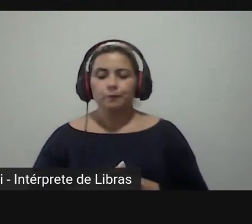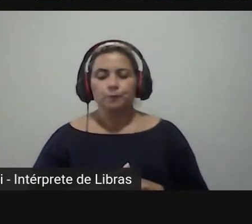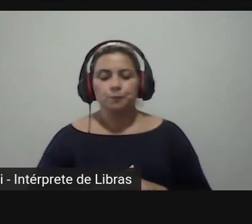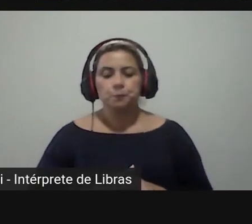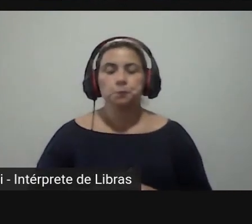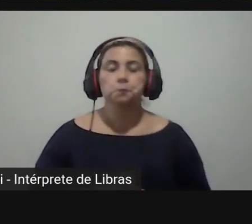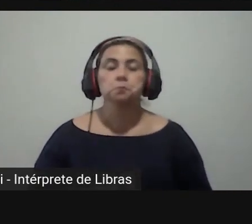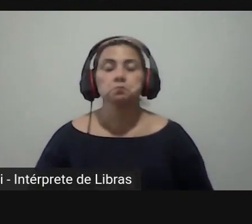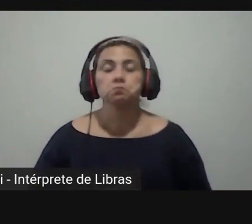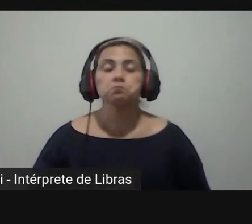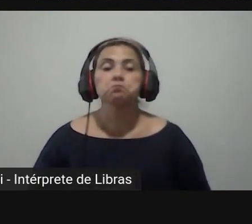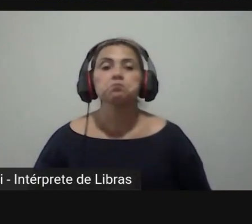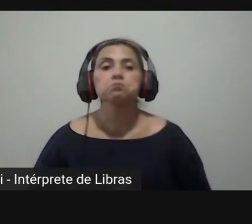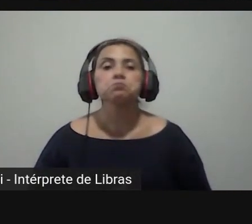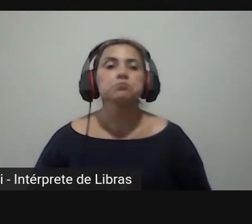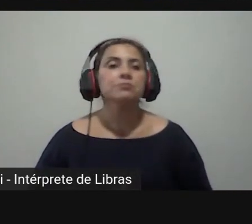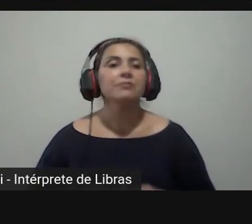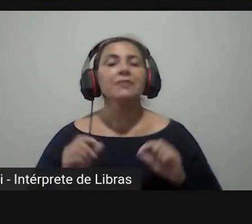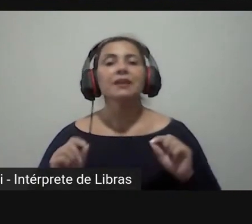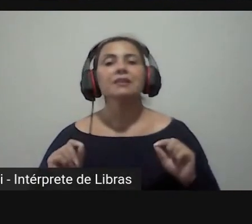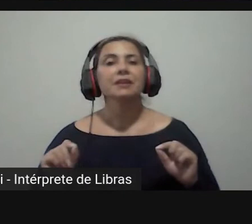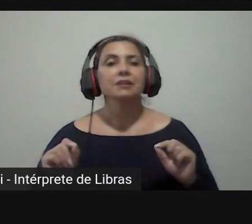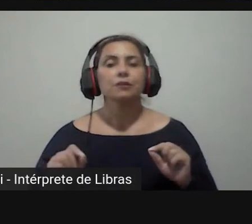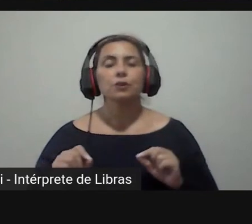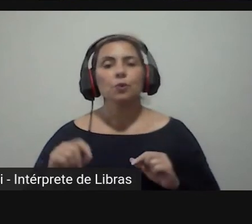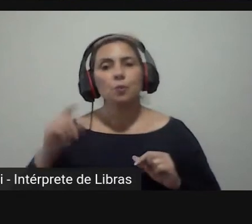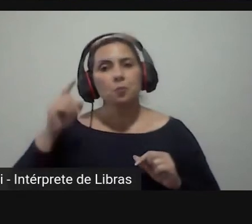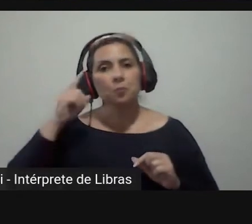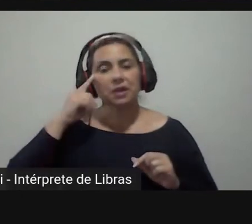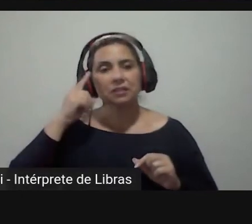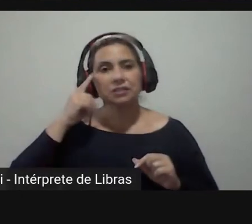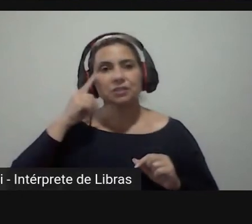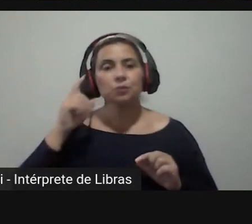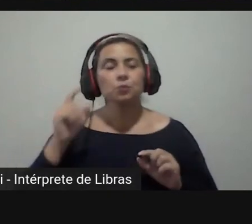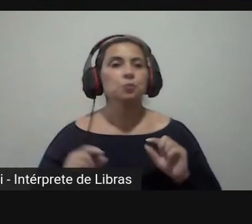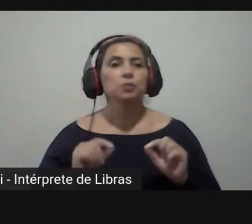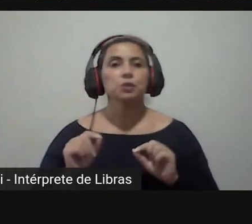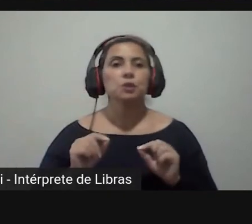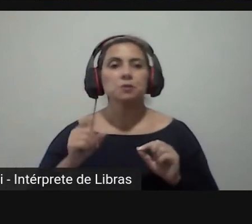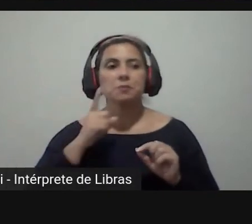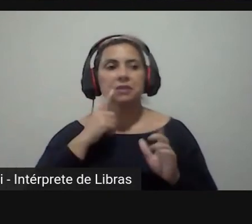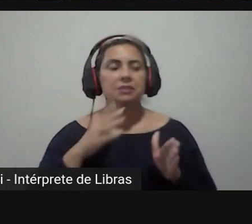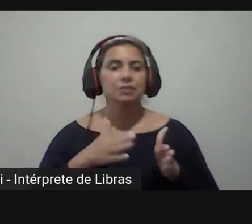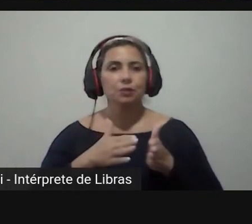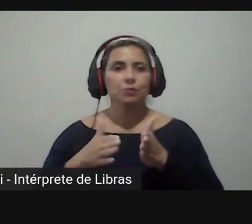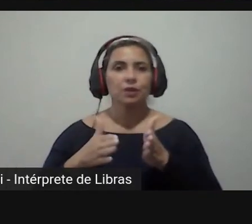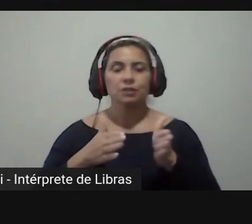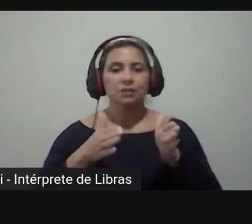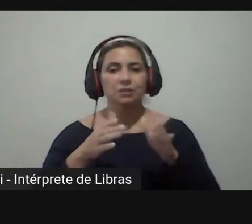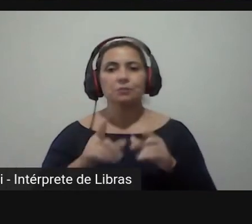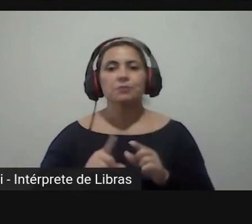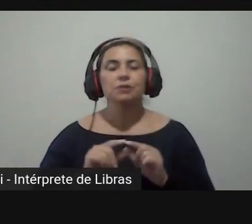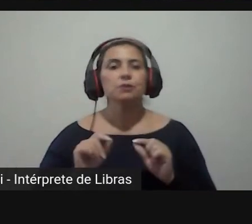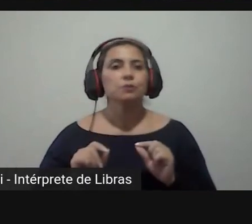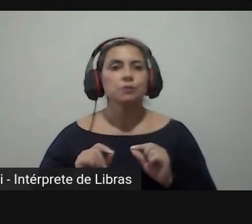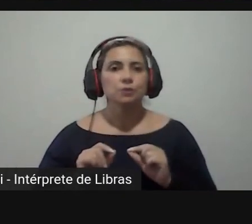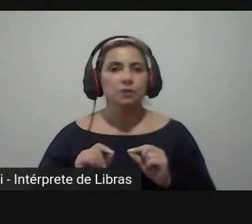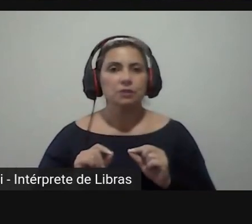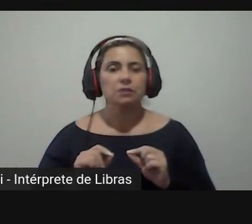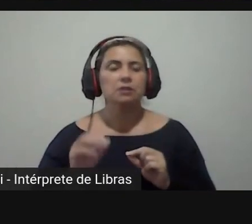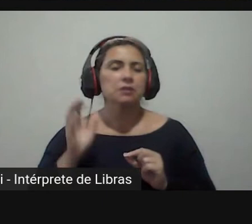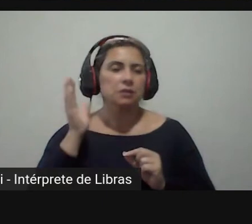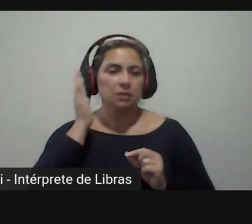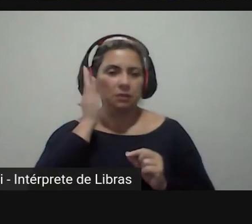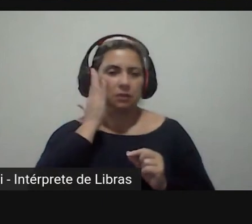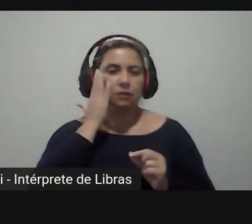não então eu imagino que esse seria o caminho para mim eu sei que está